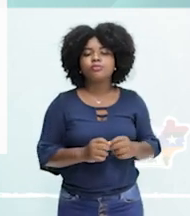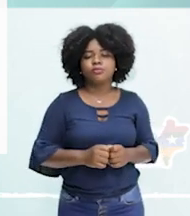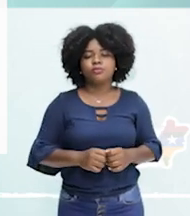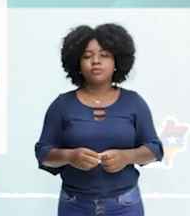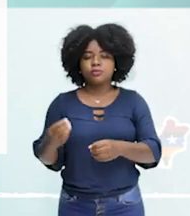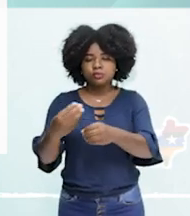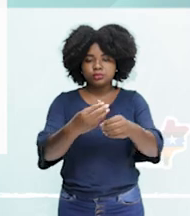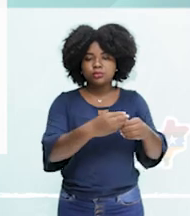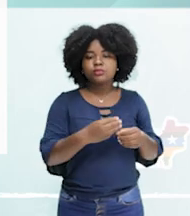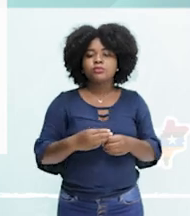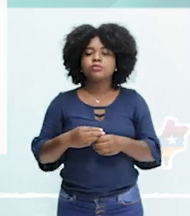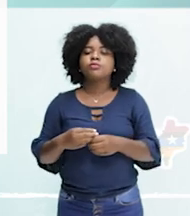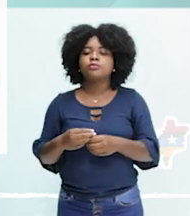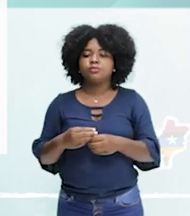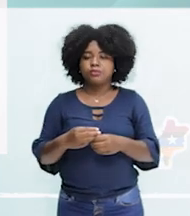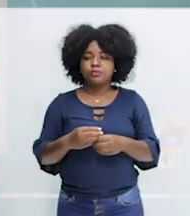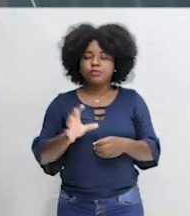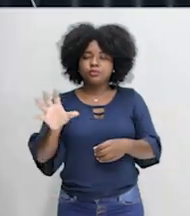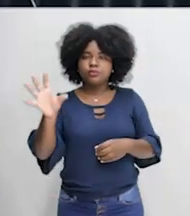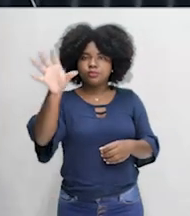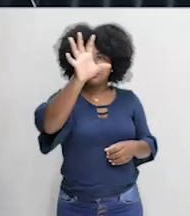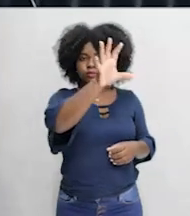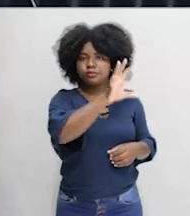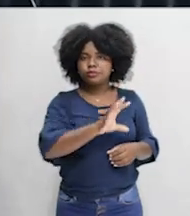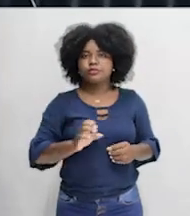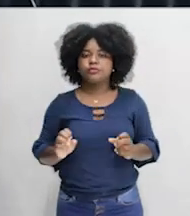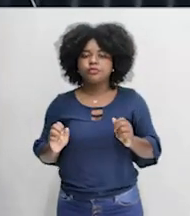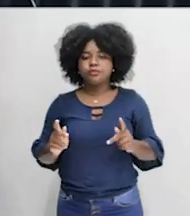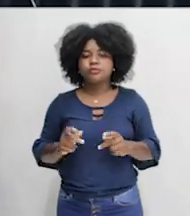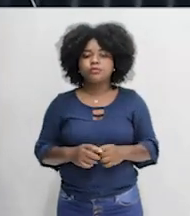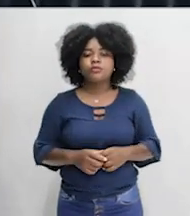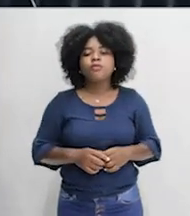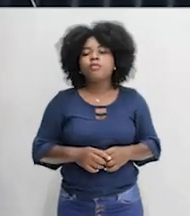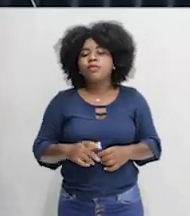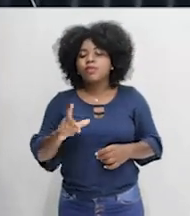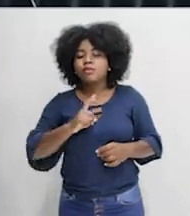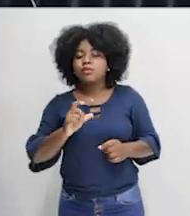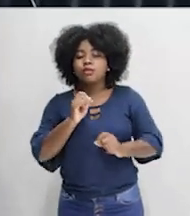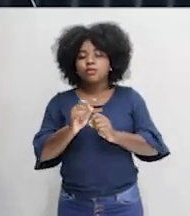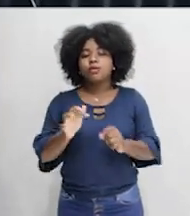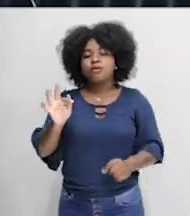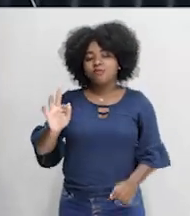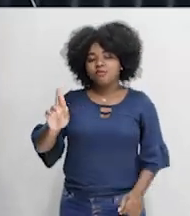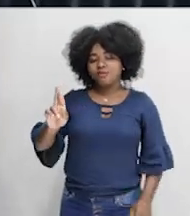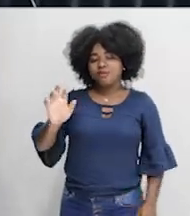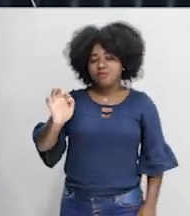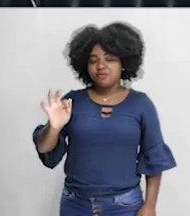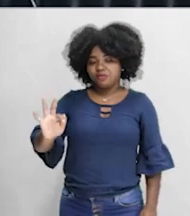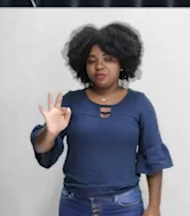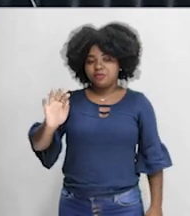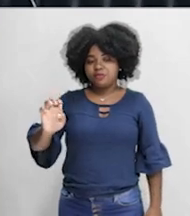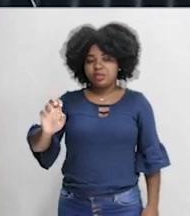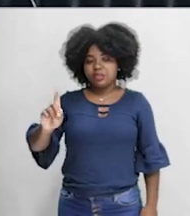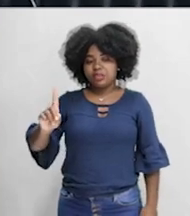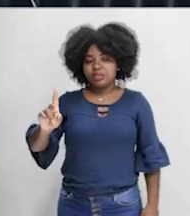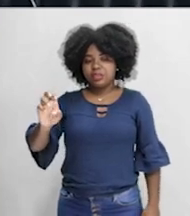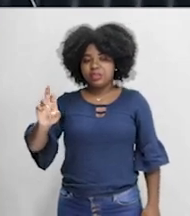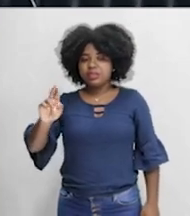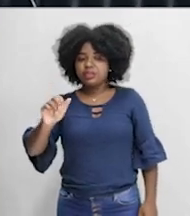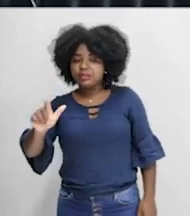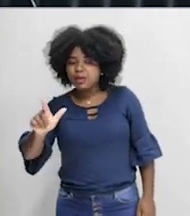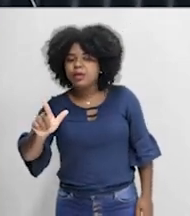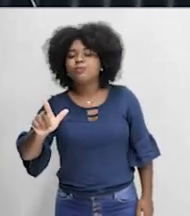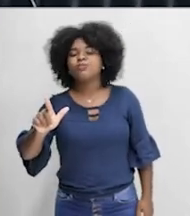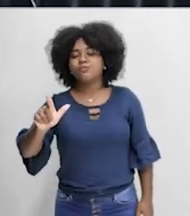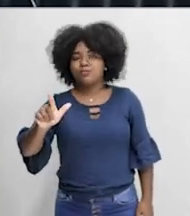suas respectivas regiões. Então, galera, tu tem ali o ente federal que vai instituir as regras e tal, mas o Estado também pode agir, não vai